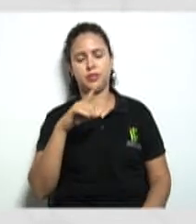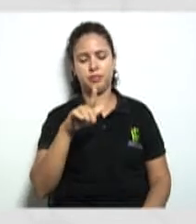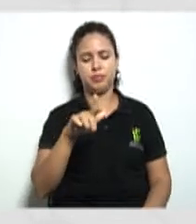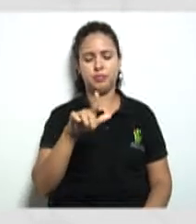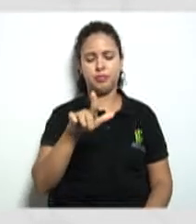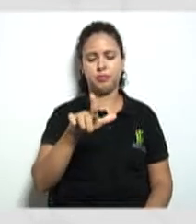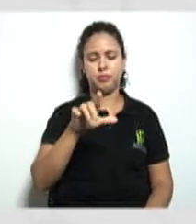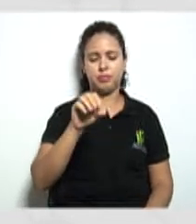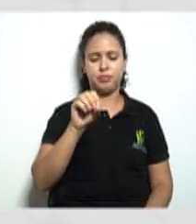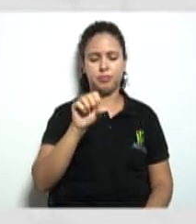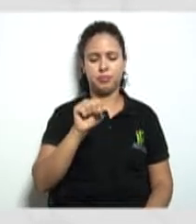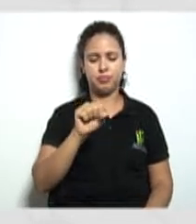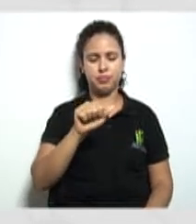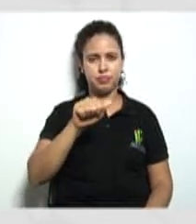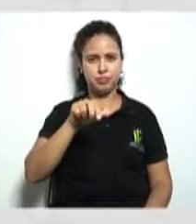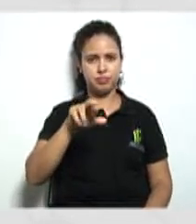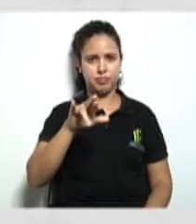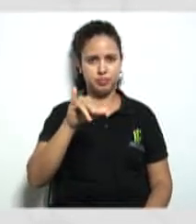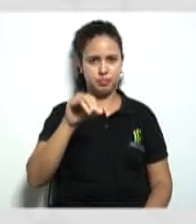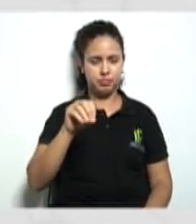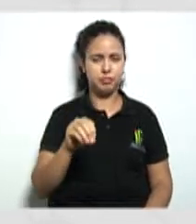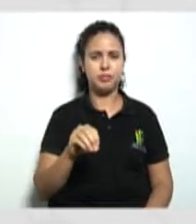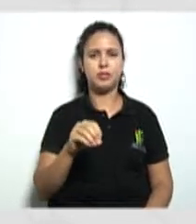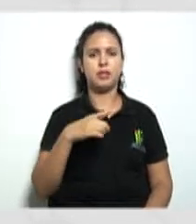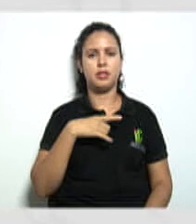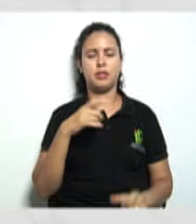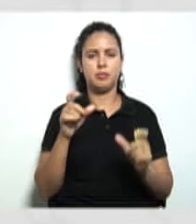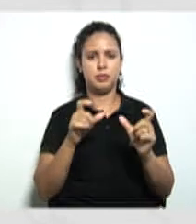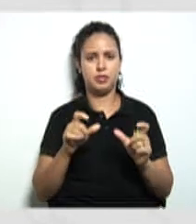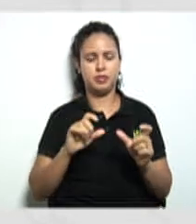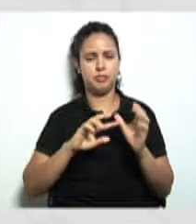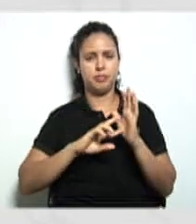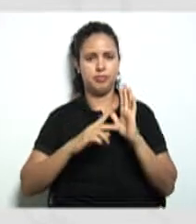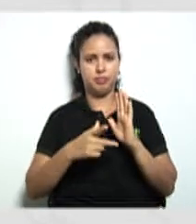de vocês está essas palavrinhas aí